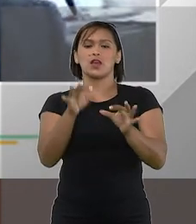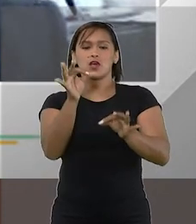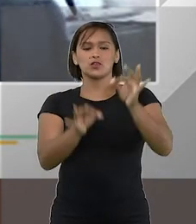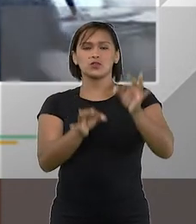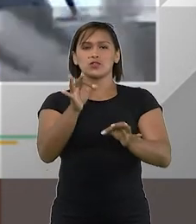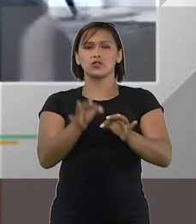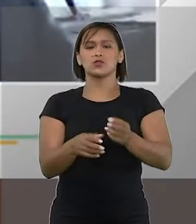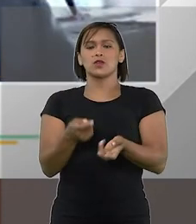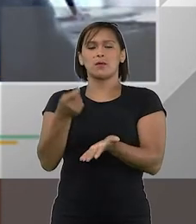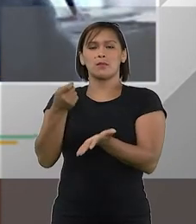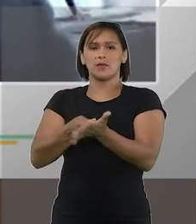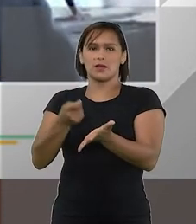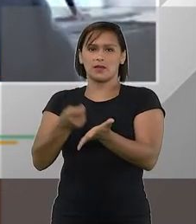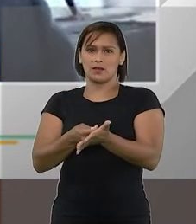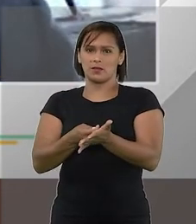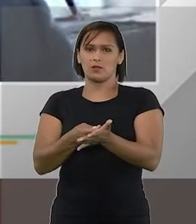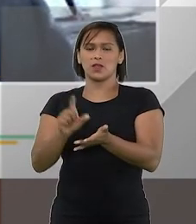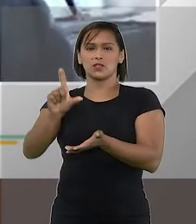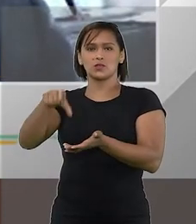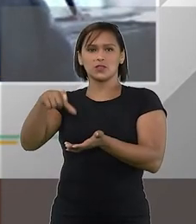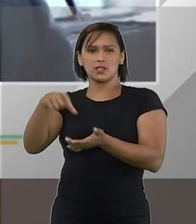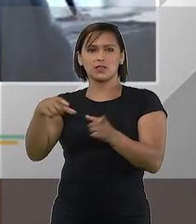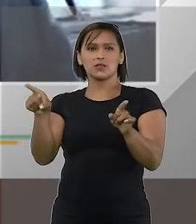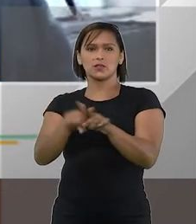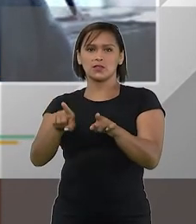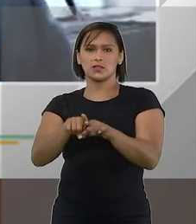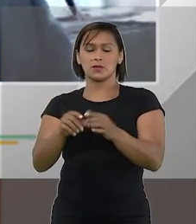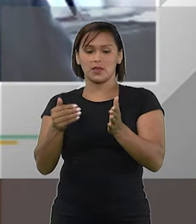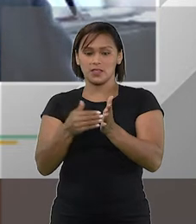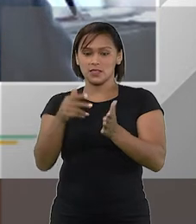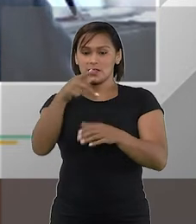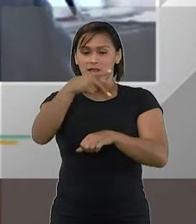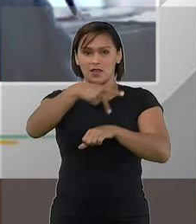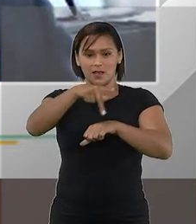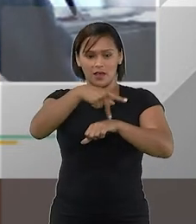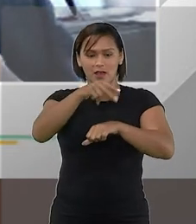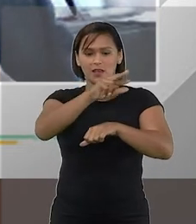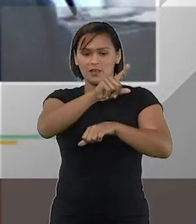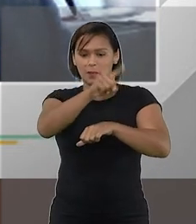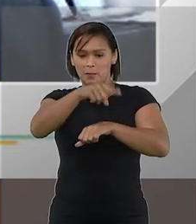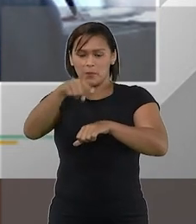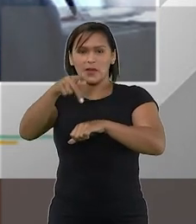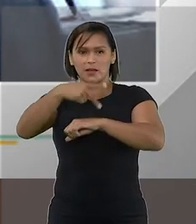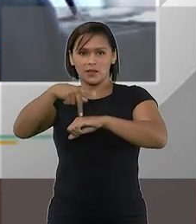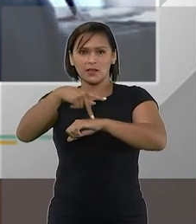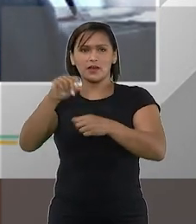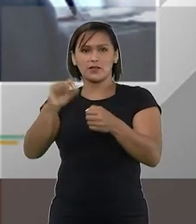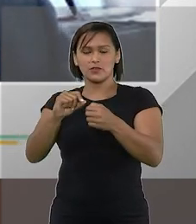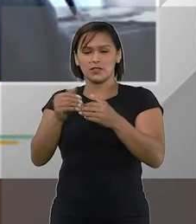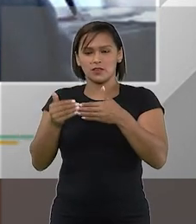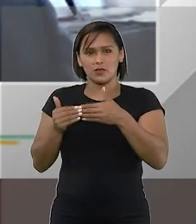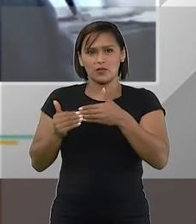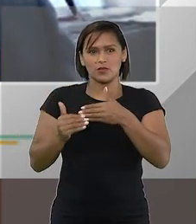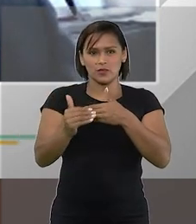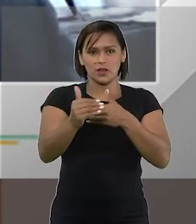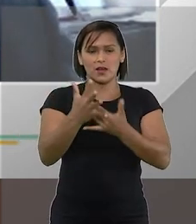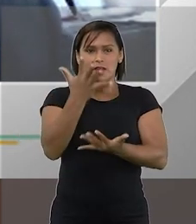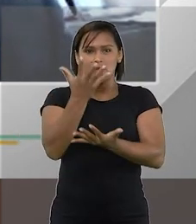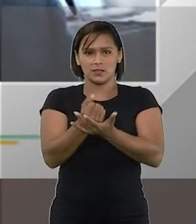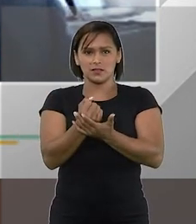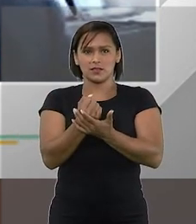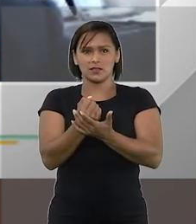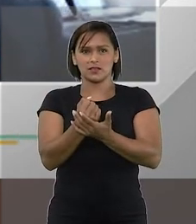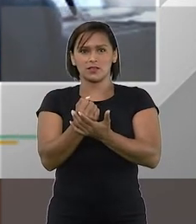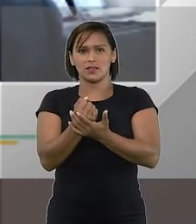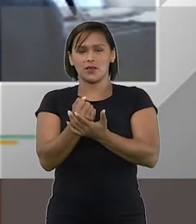justiça no pagamento dos credores se cada país fizer ali o seu processo de insolvência